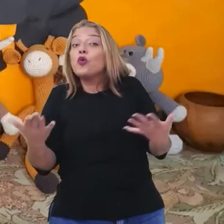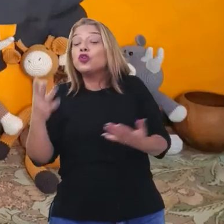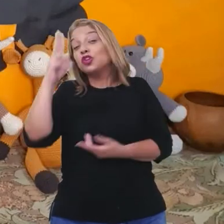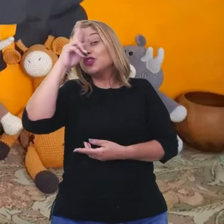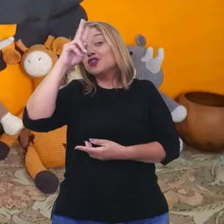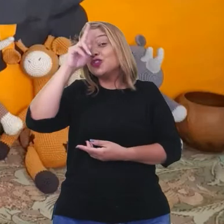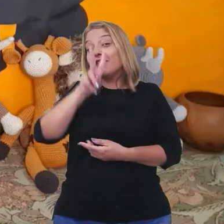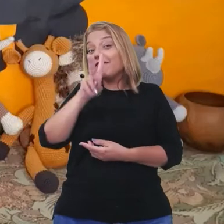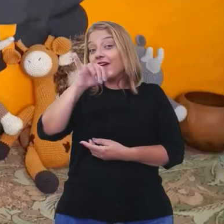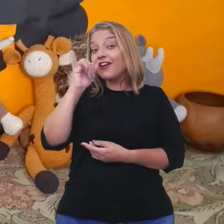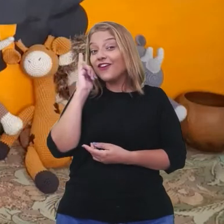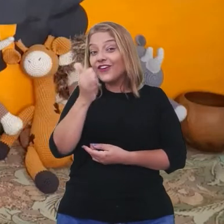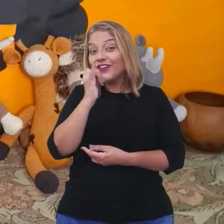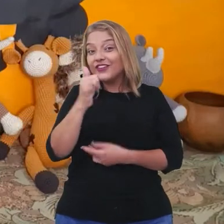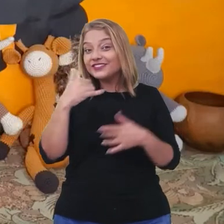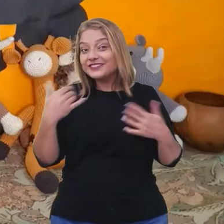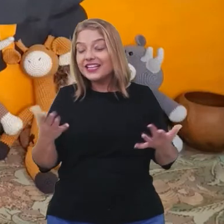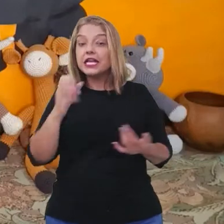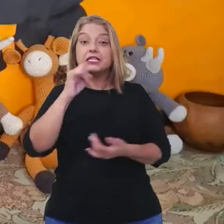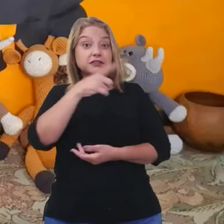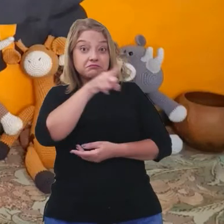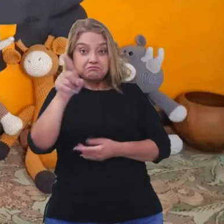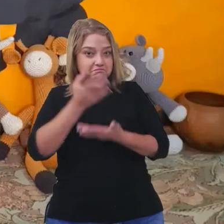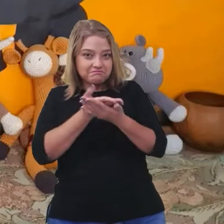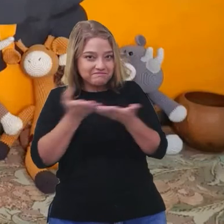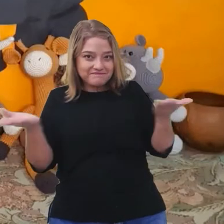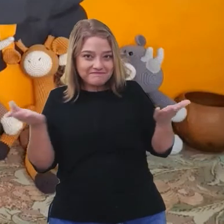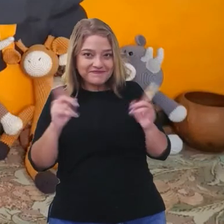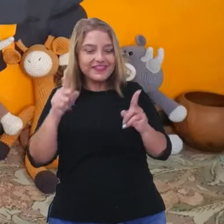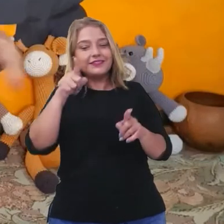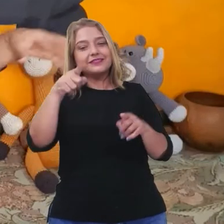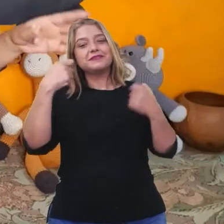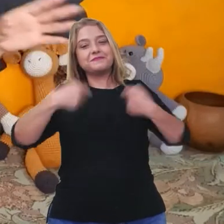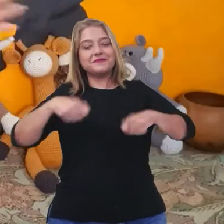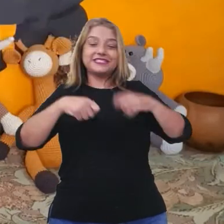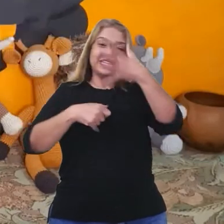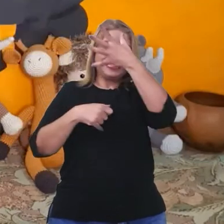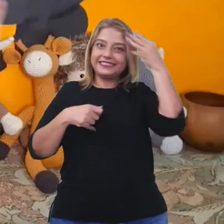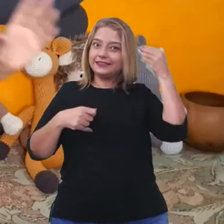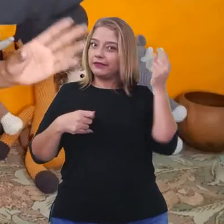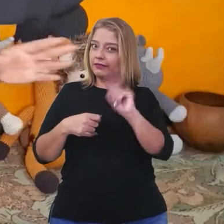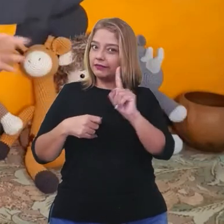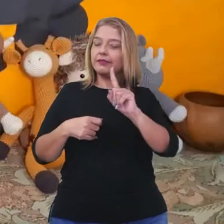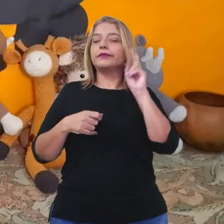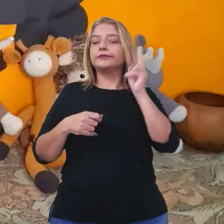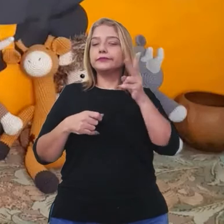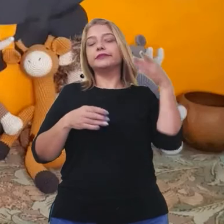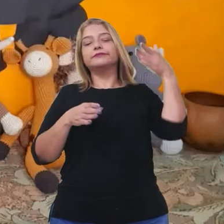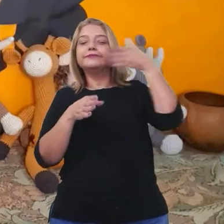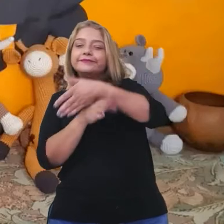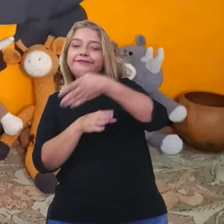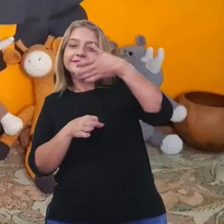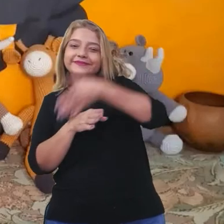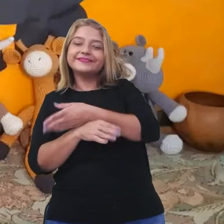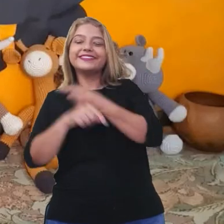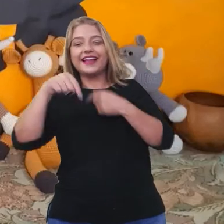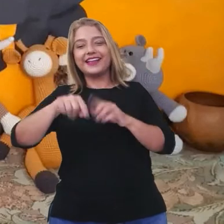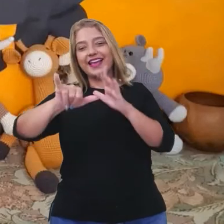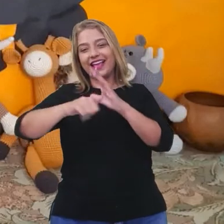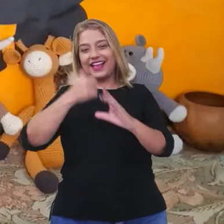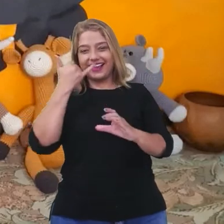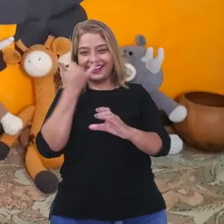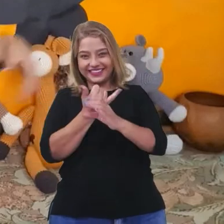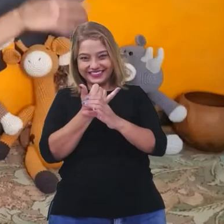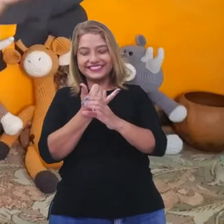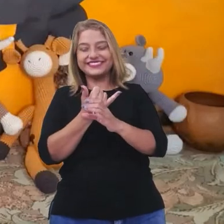teremos? Se você não quer perder, não se esqueça de sempre passear aqui pelo canal da